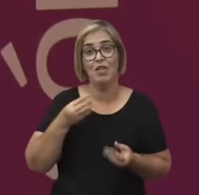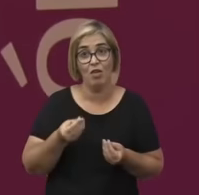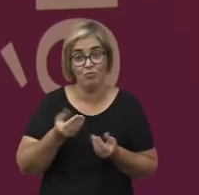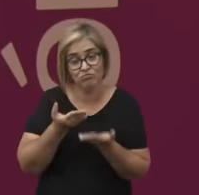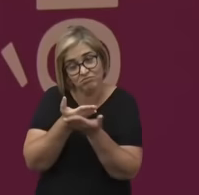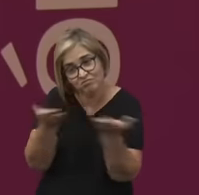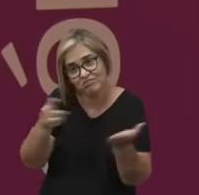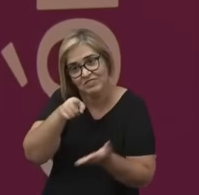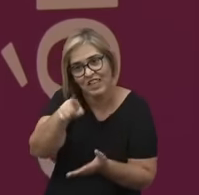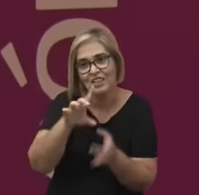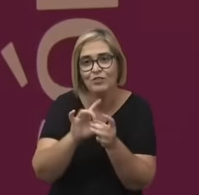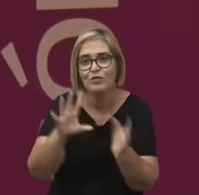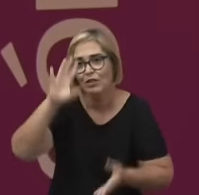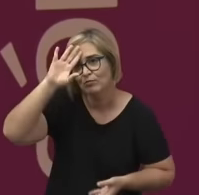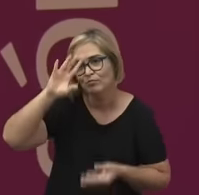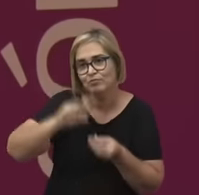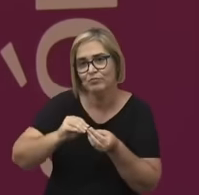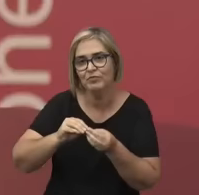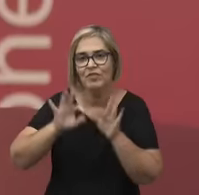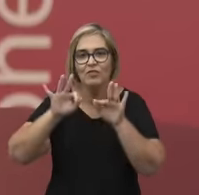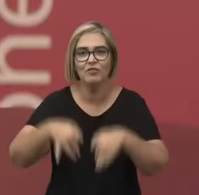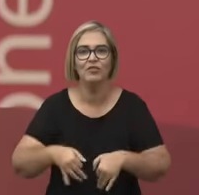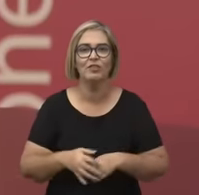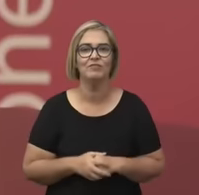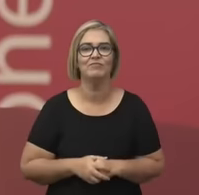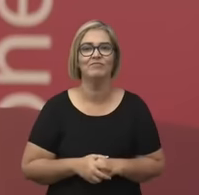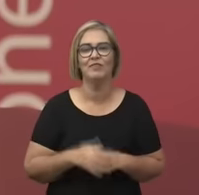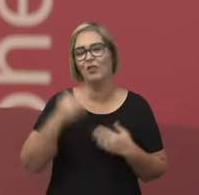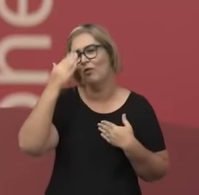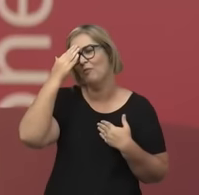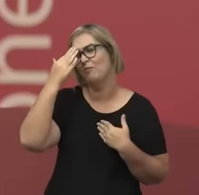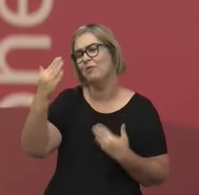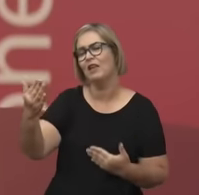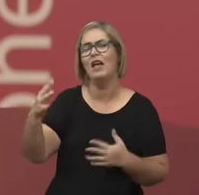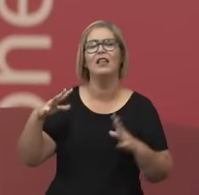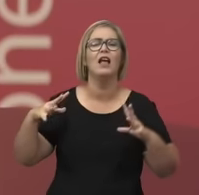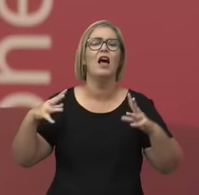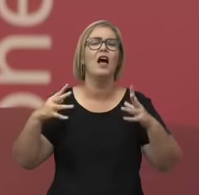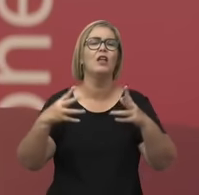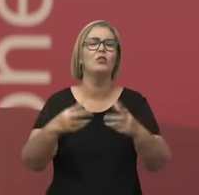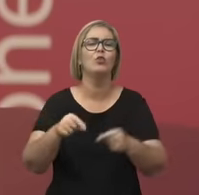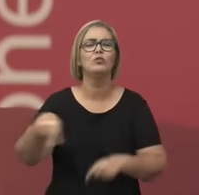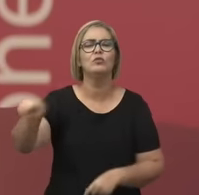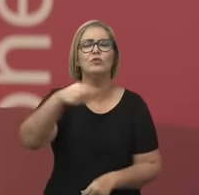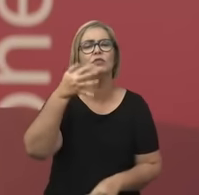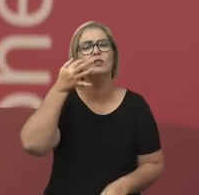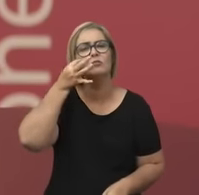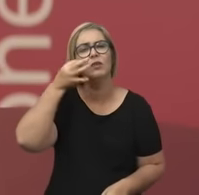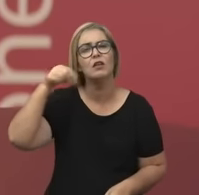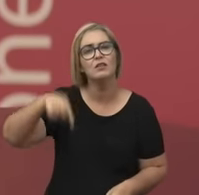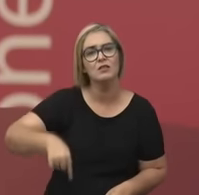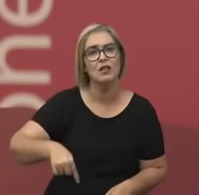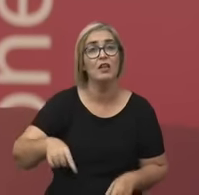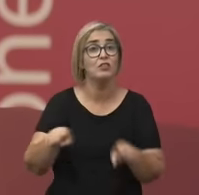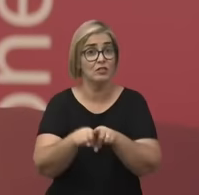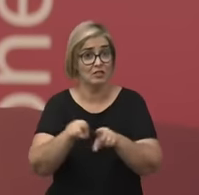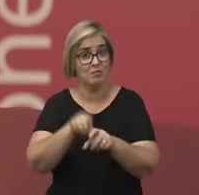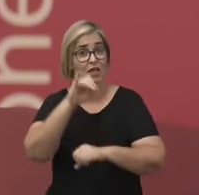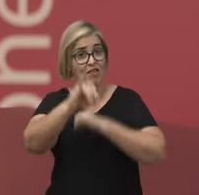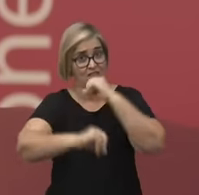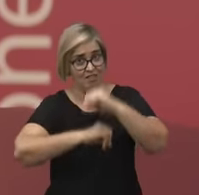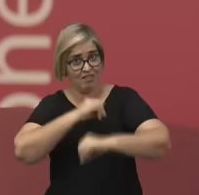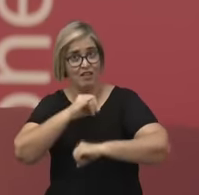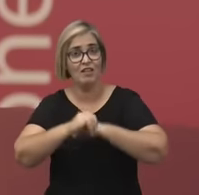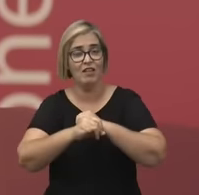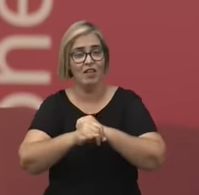você queira fazer o encerramento da noite. Fique à vontade. Obrigada, Felipe. Obrigada a todos vocês que estão aqui presentes. Obrigada ao pessoal que está assistindo pela internet.